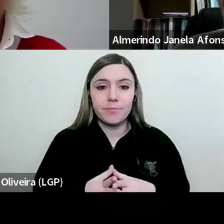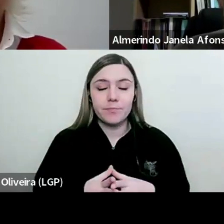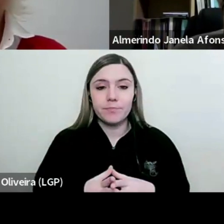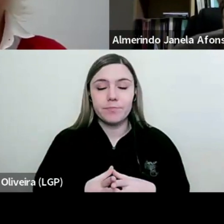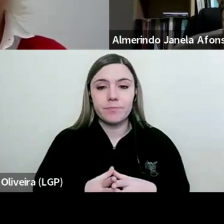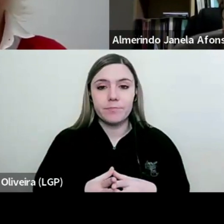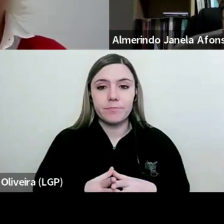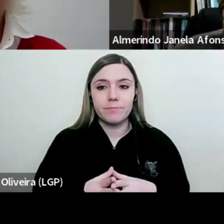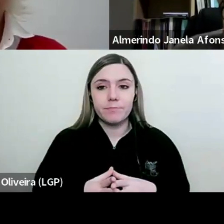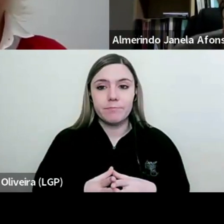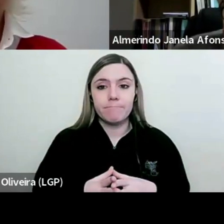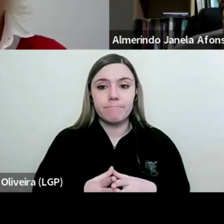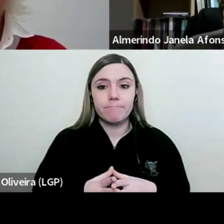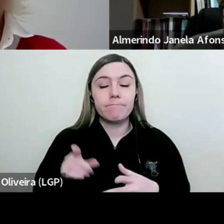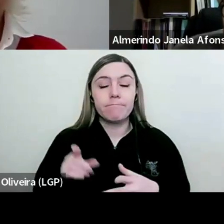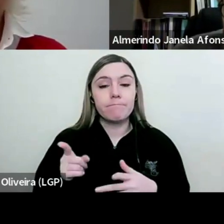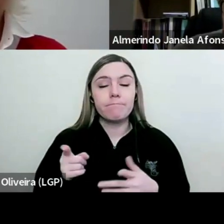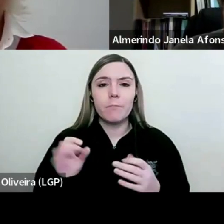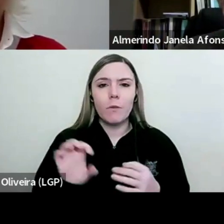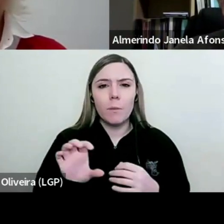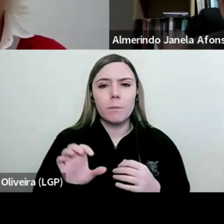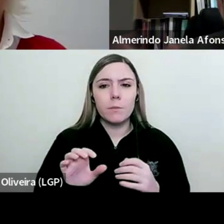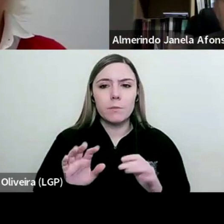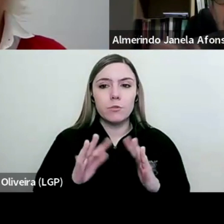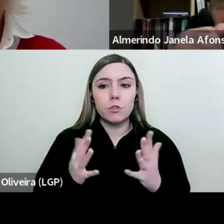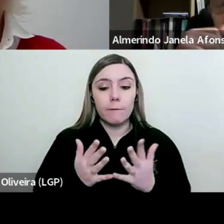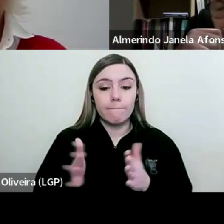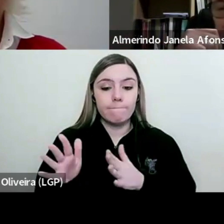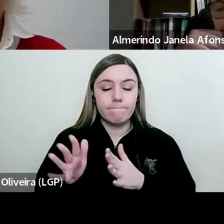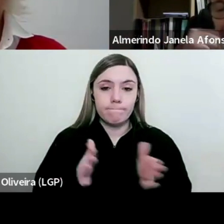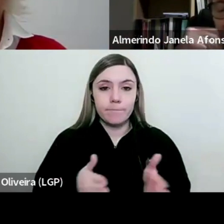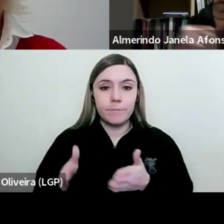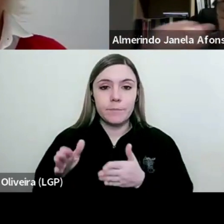Esta ambivalência deste período